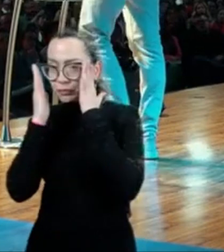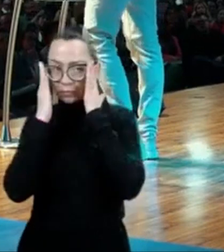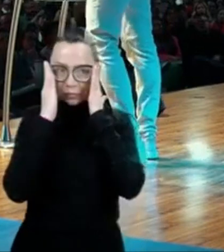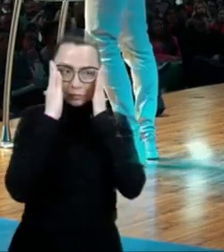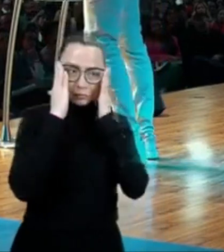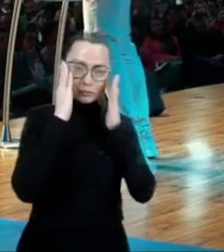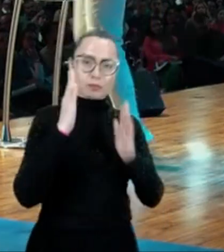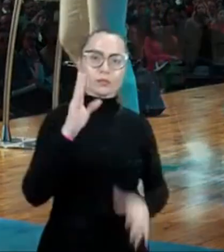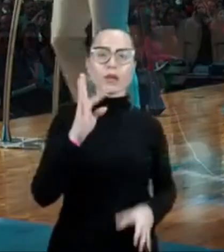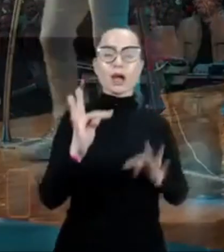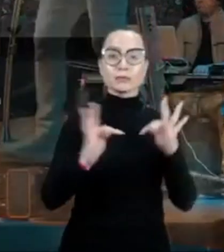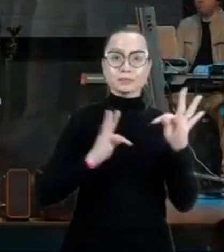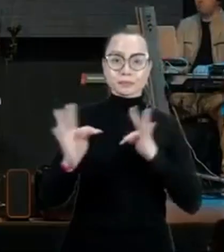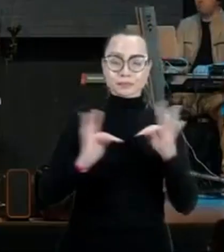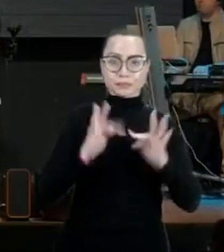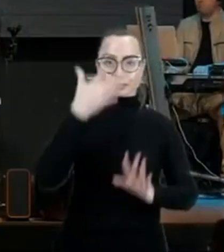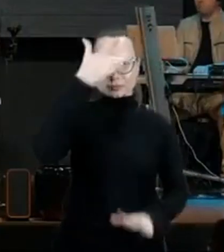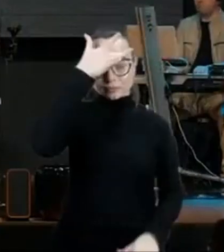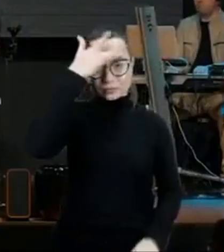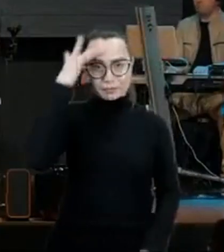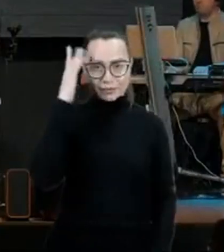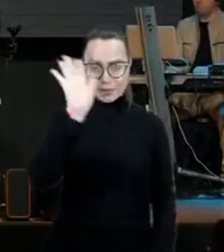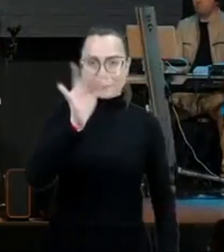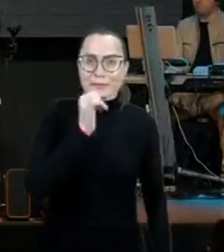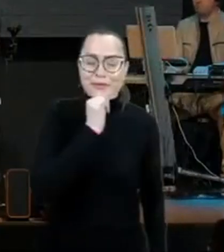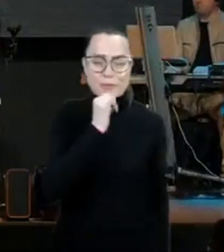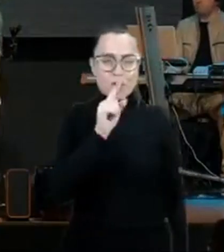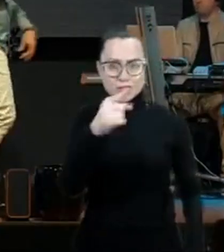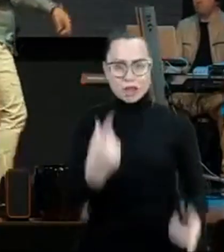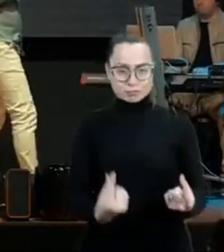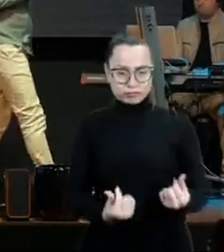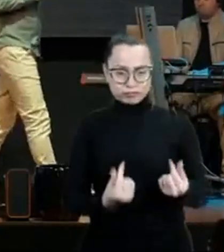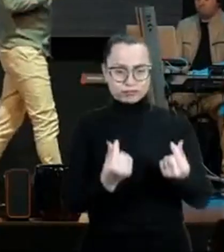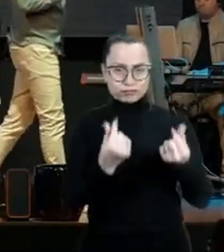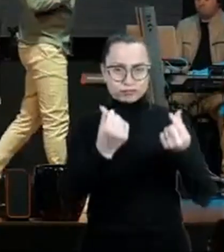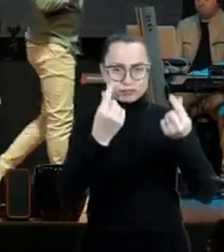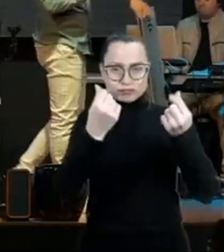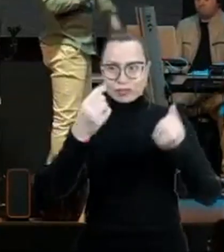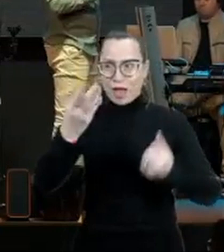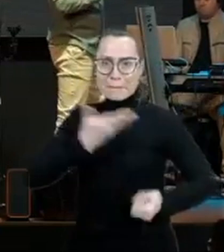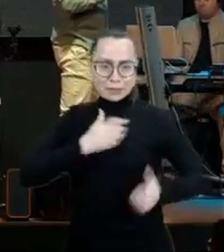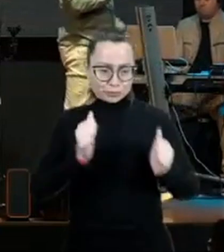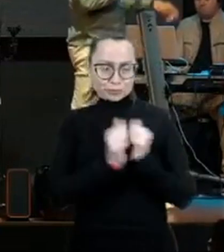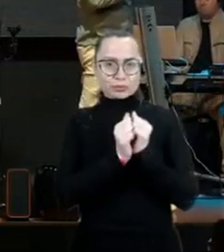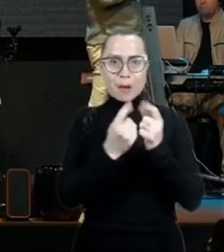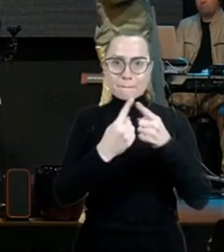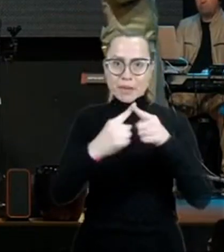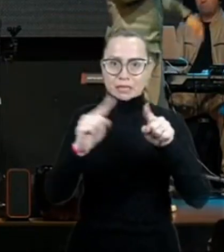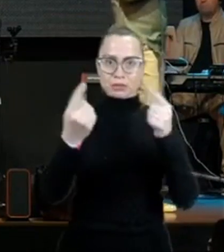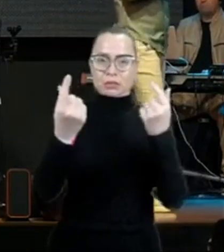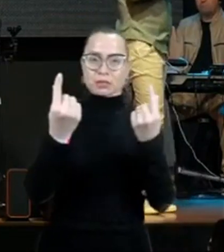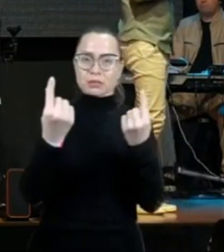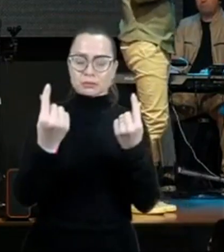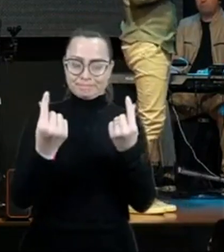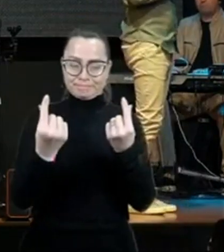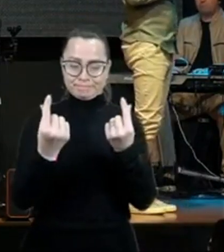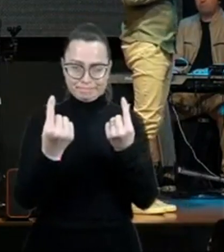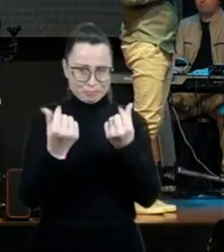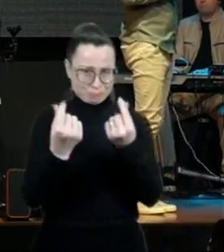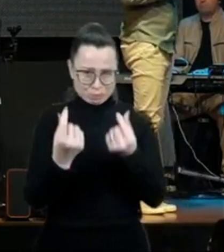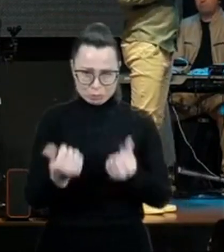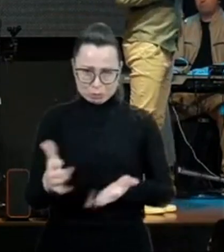Titos são pessoas que se você estiver dando lucro, ele está com você, mas se você não estiver dando lucro, ele também está com você,